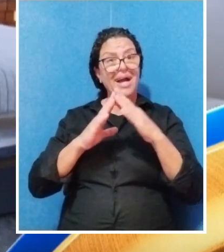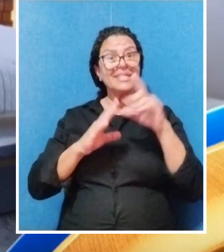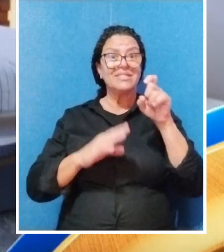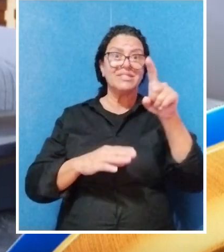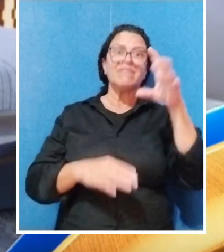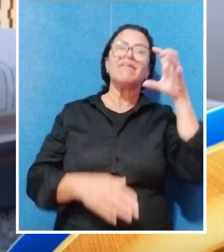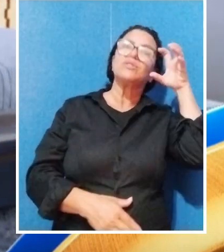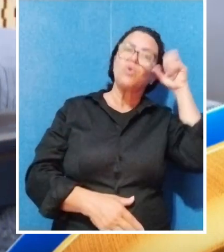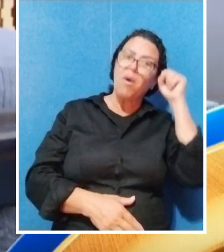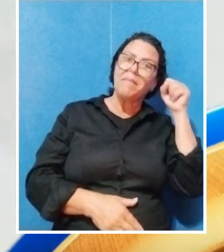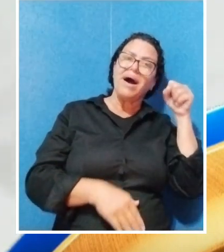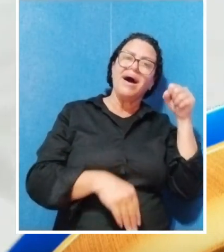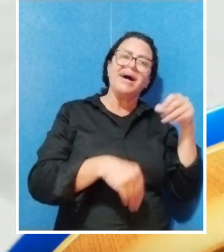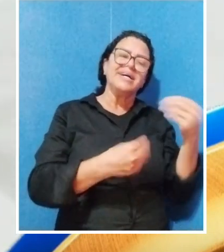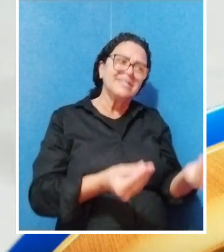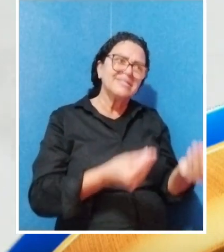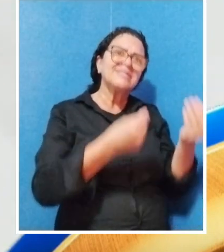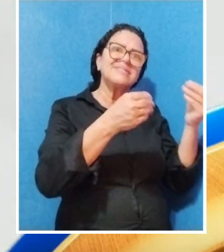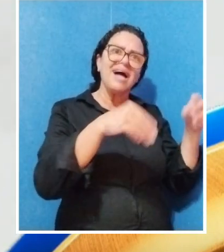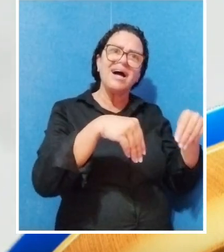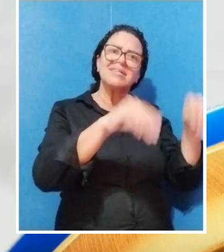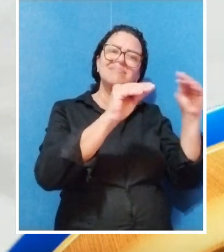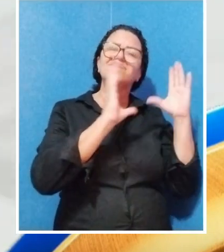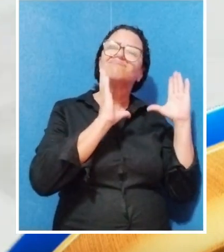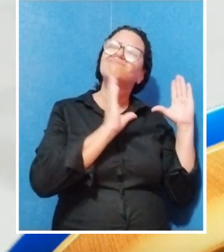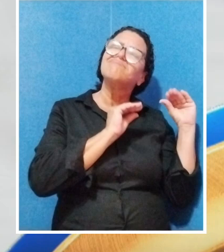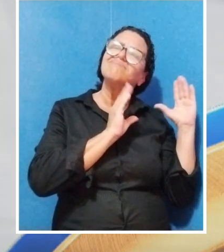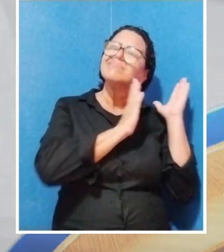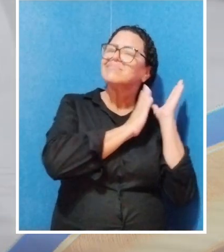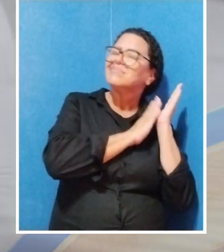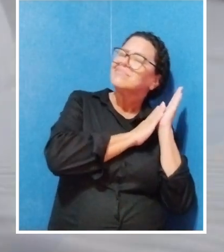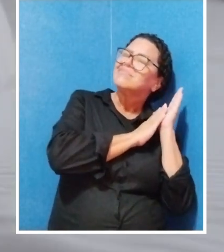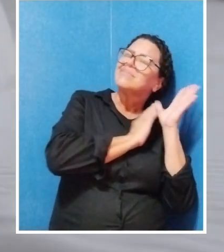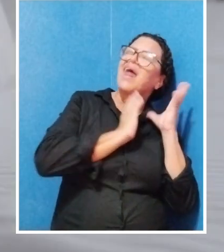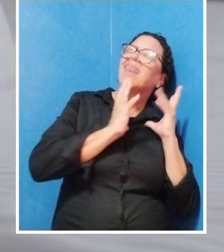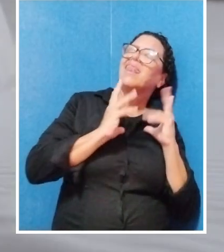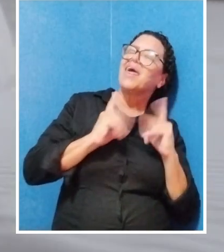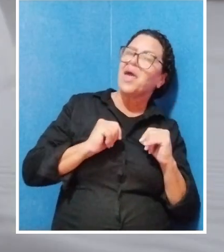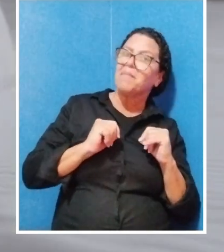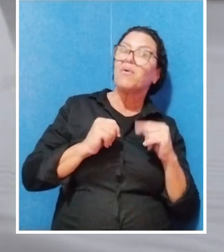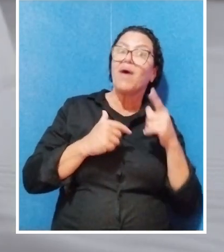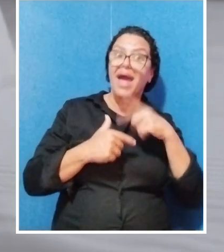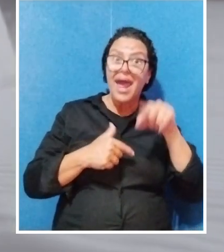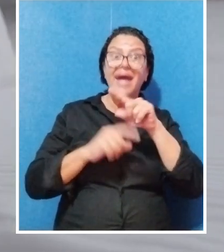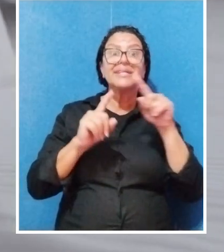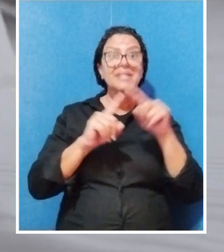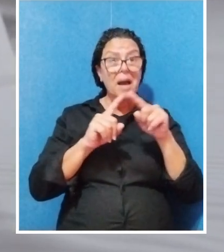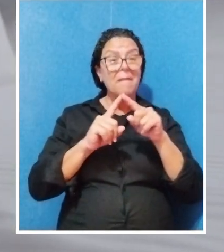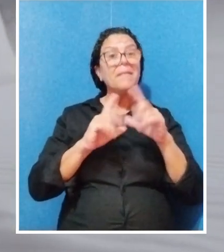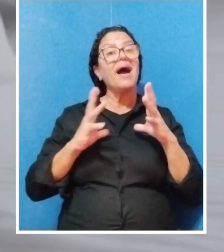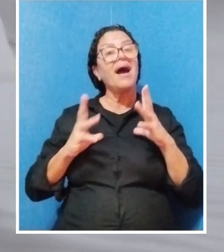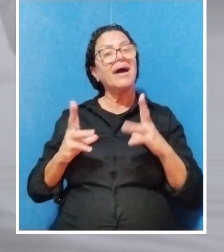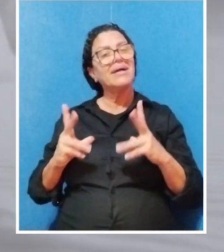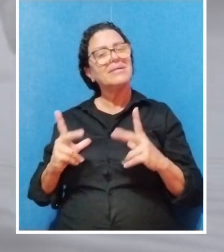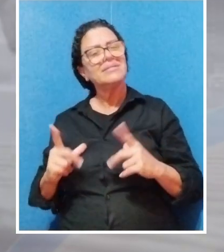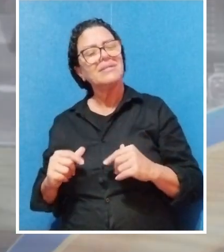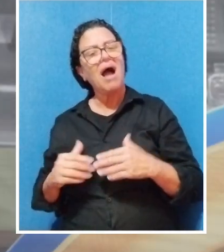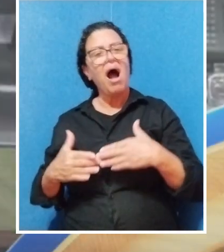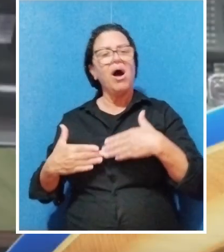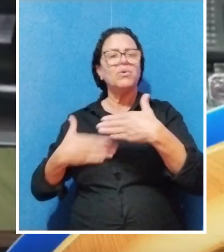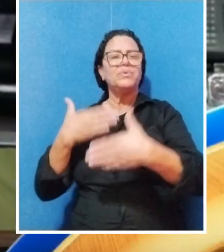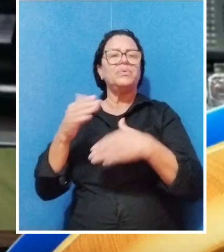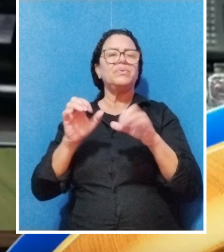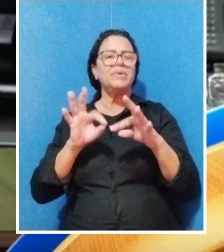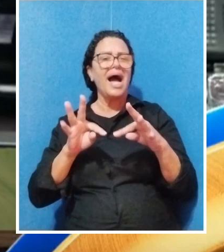se alguém vai dormir, ofereça a essa pessoa um travesseiro e lençóis limpos. A limpeza se estende